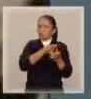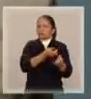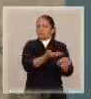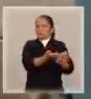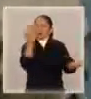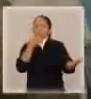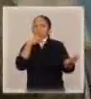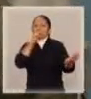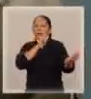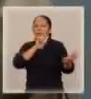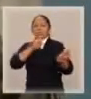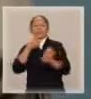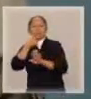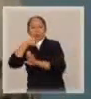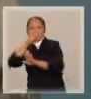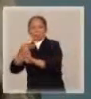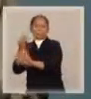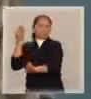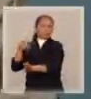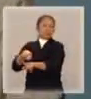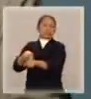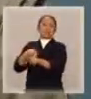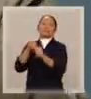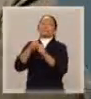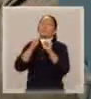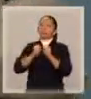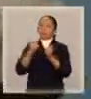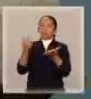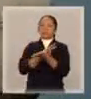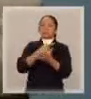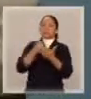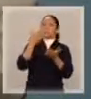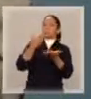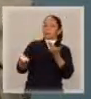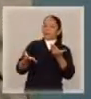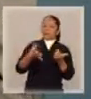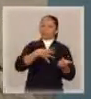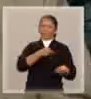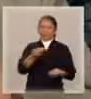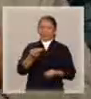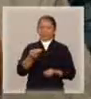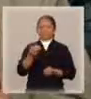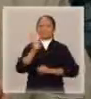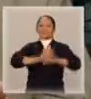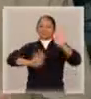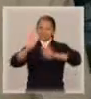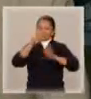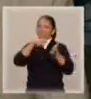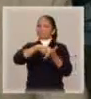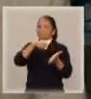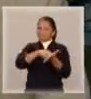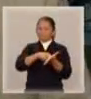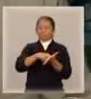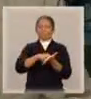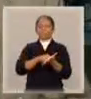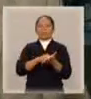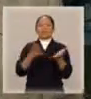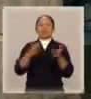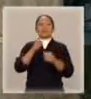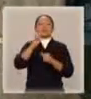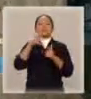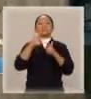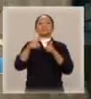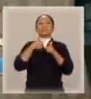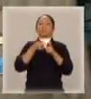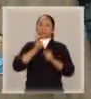poderá perder a guarda da criança e ainda sofrer outras punições. Uma sanção de gráter pecuniário, se o problema